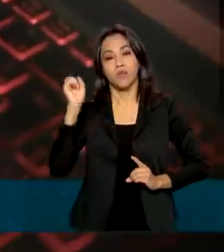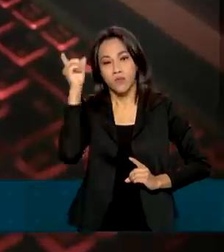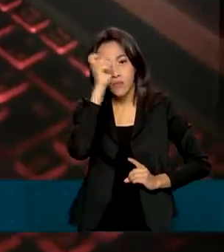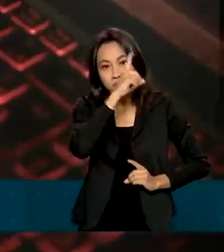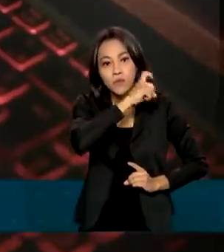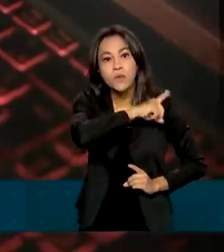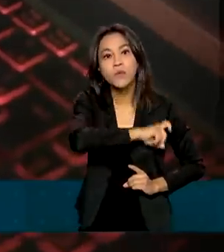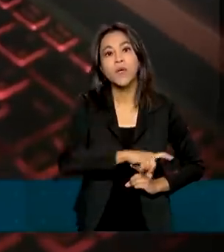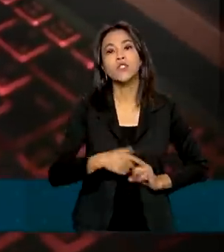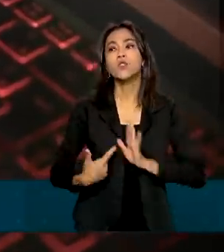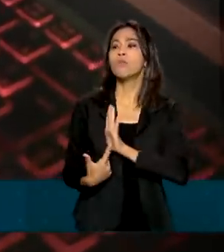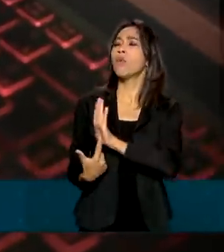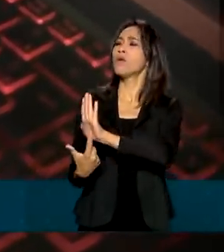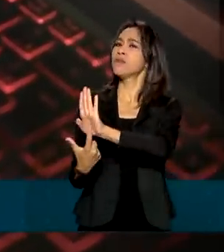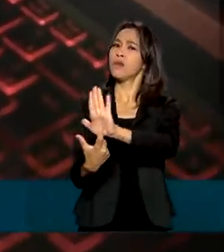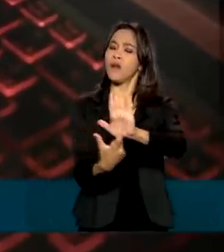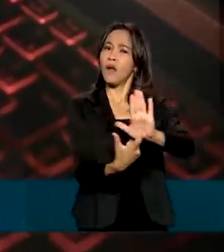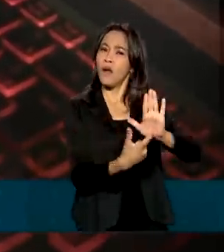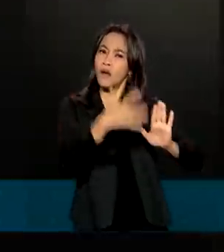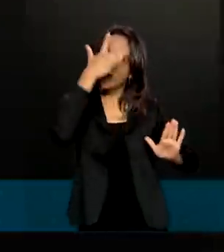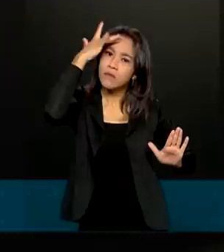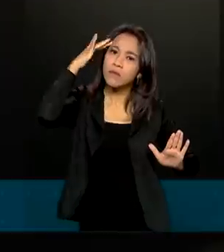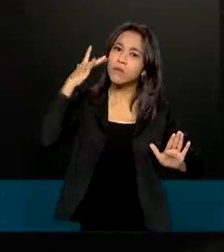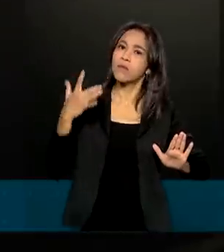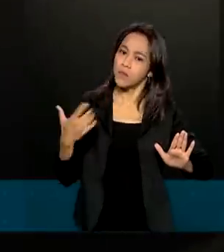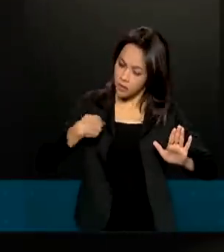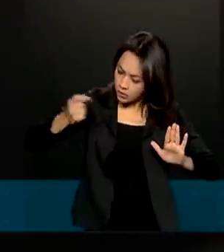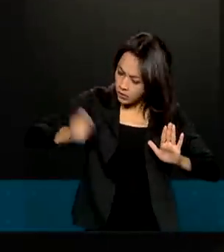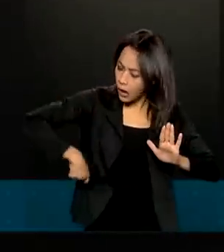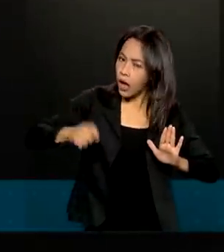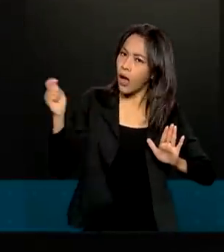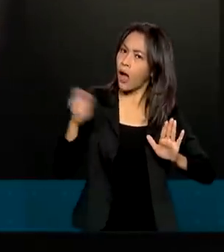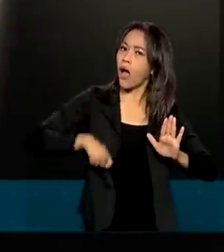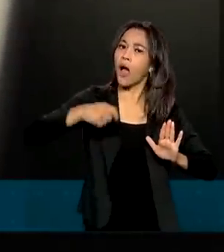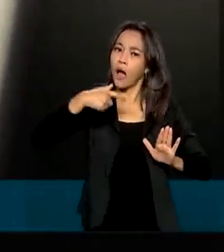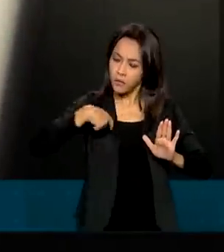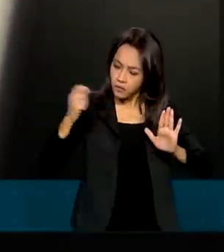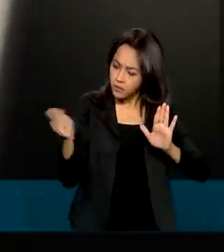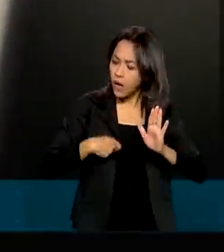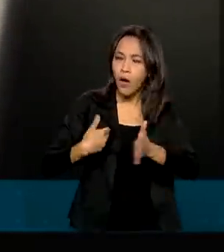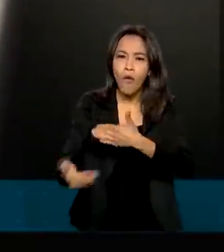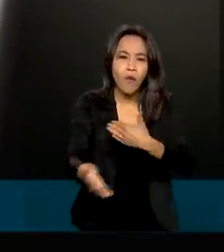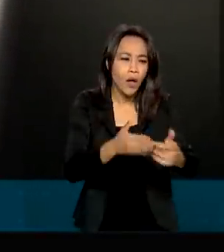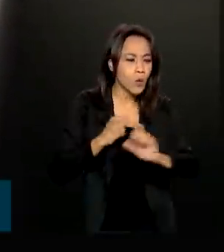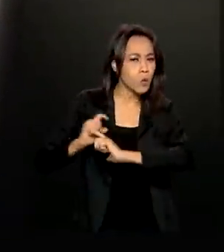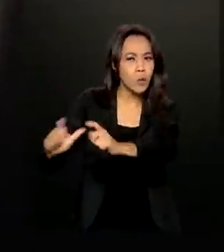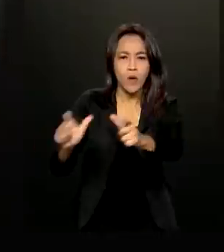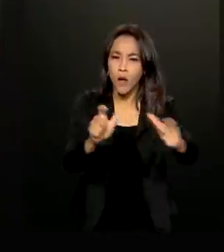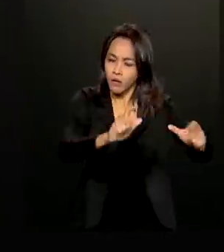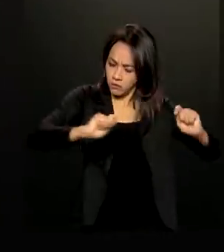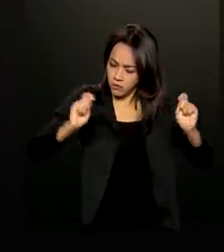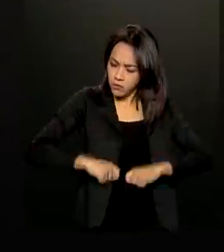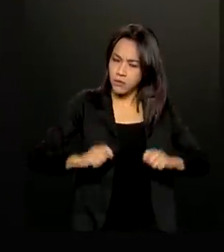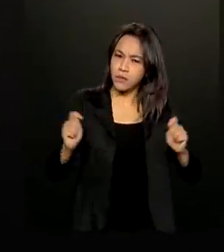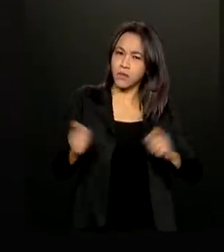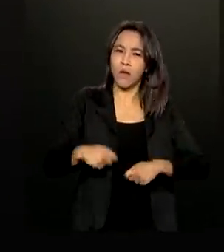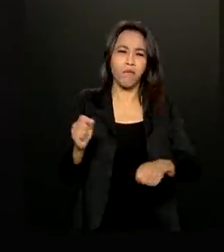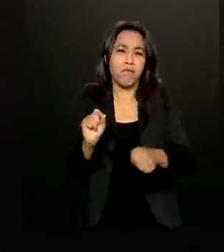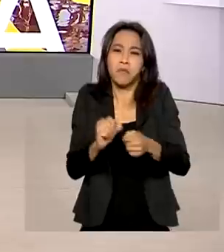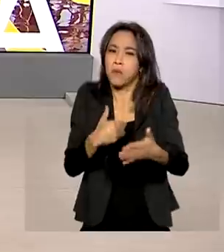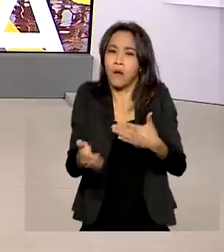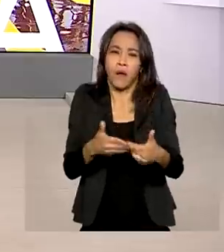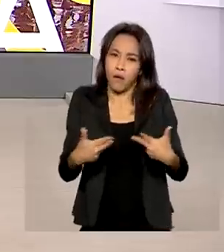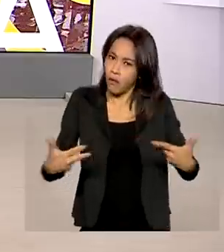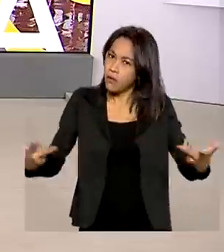mostrar para as pessoas que pessoas com deficiência podem tanto ocupar qualquer lugar quanto fazer qualquer coisa.